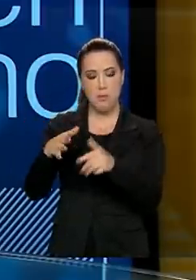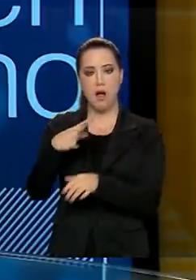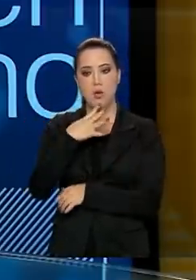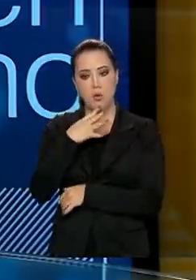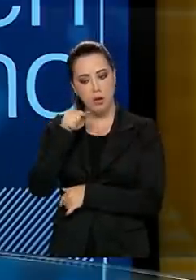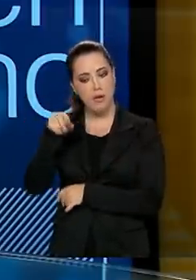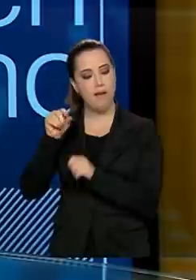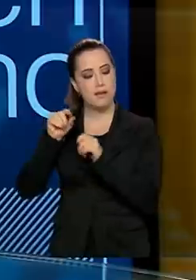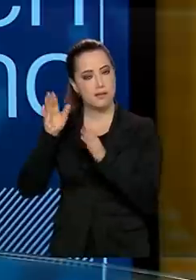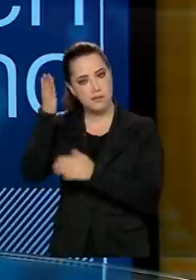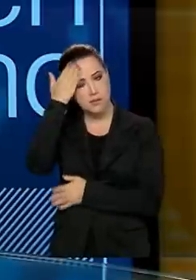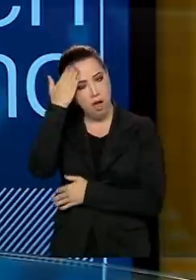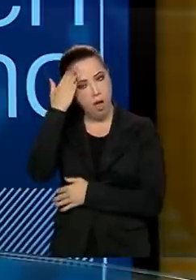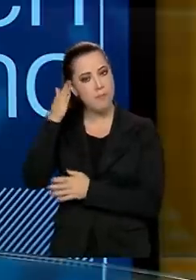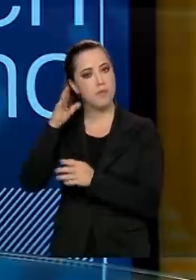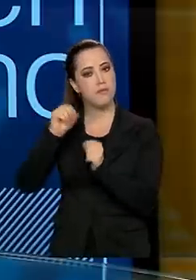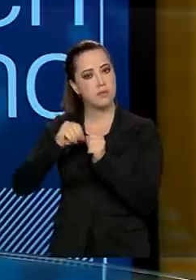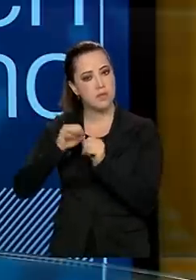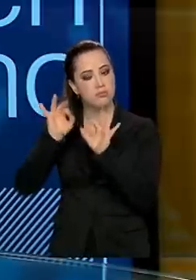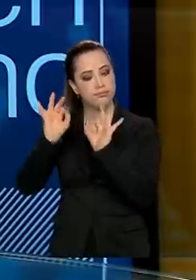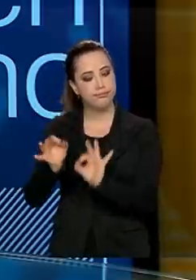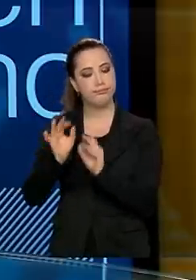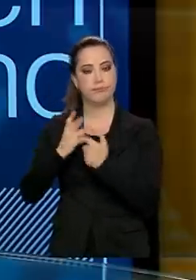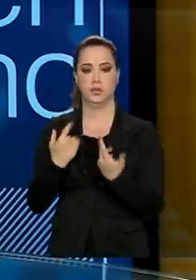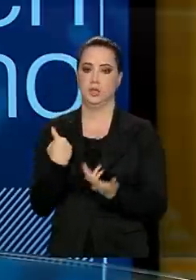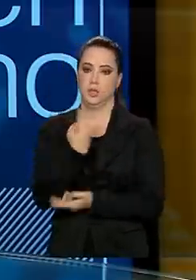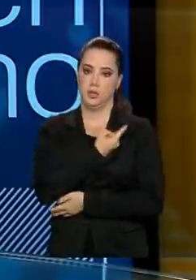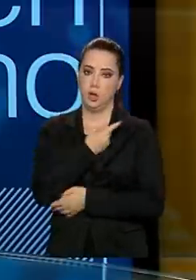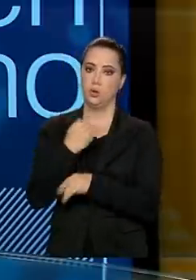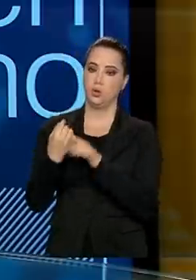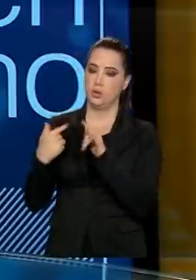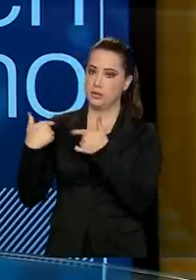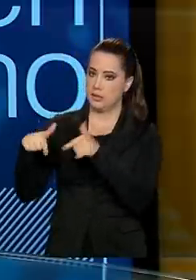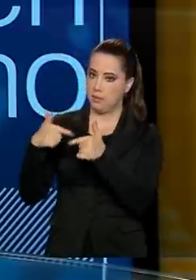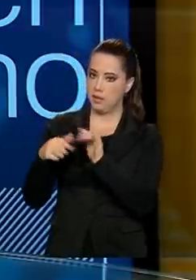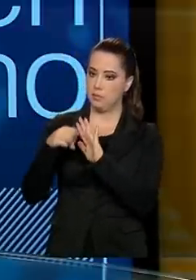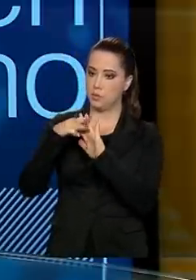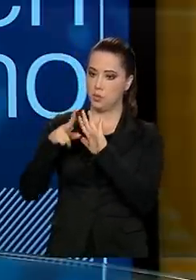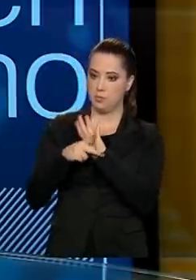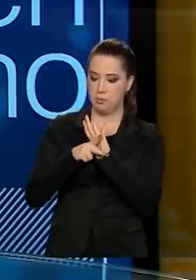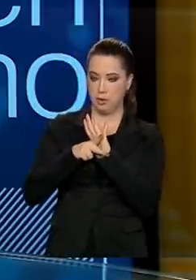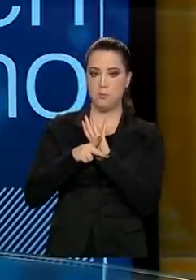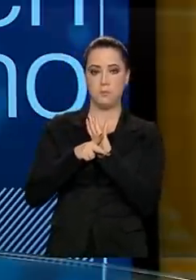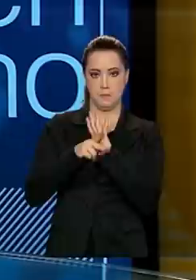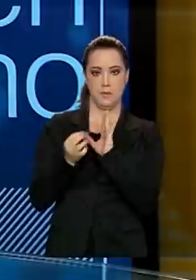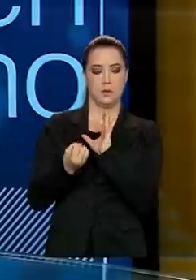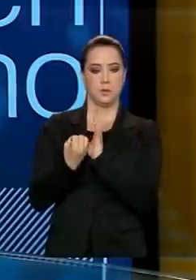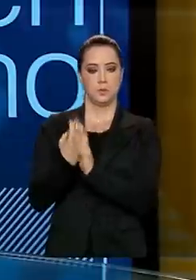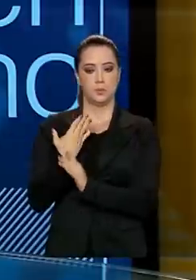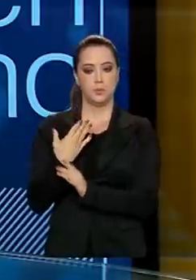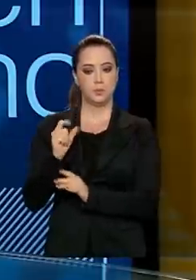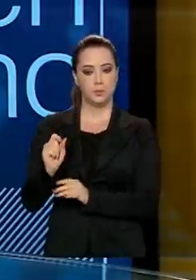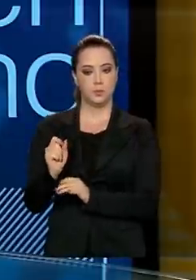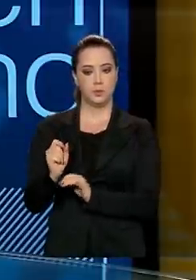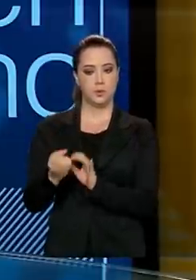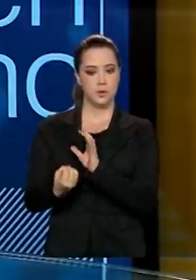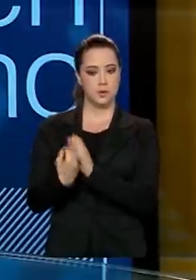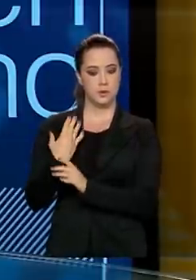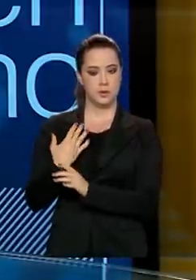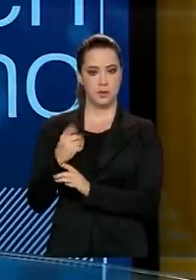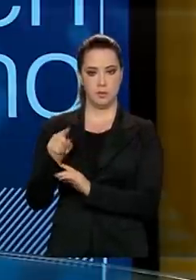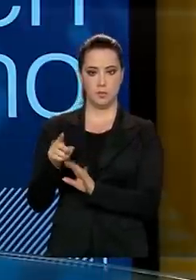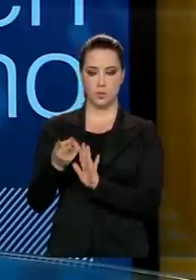Imediatamente, o governo federal, nós trabalhamos em uma medida provisória e nós criamos, nós geramos um crédito